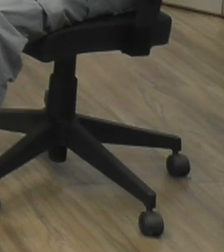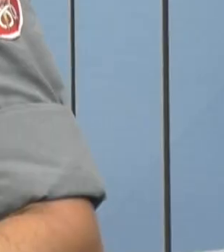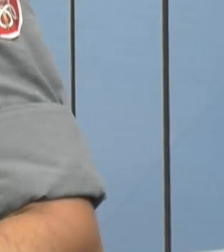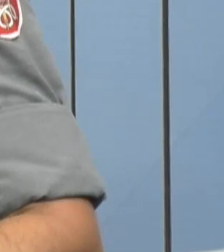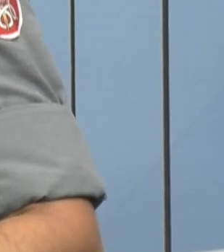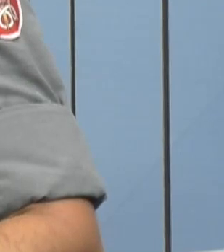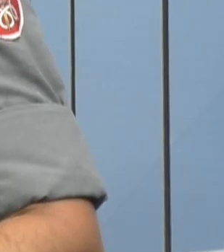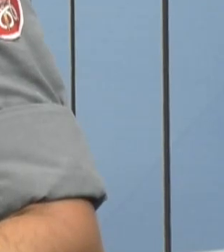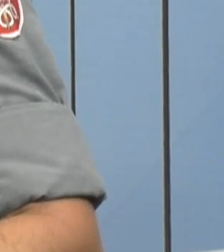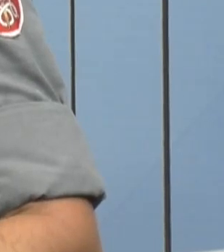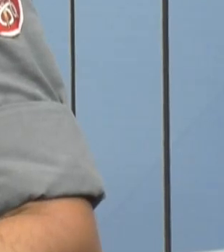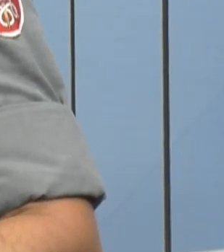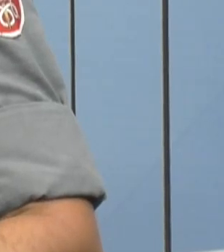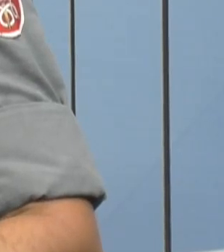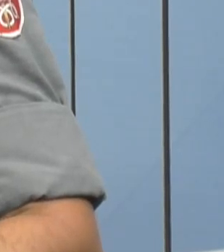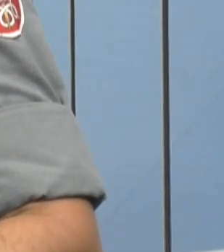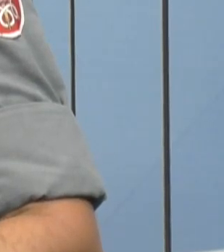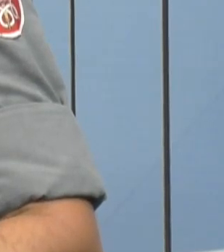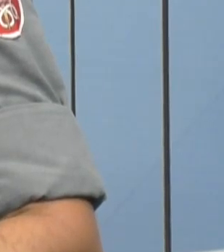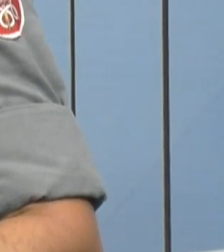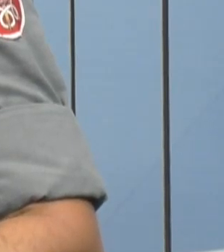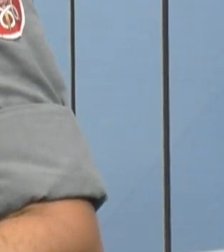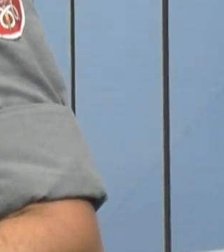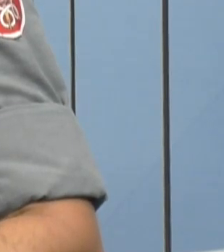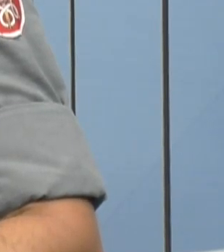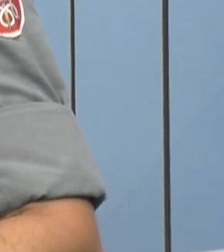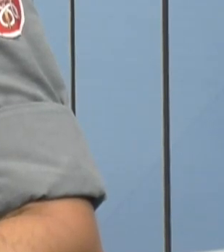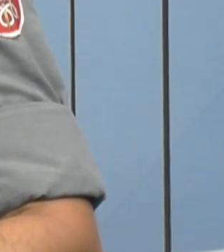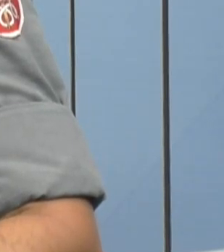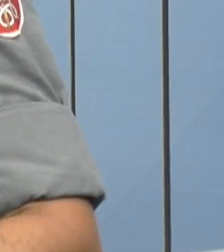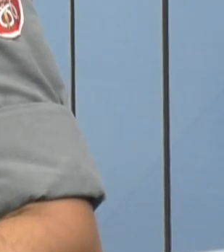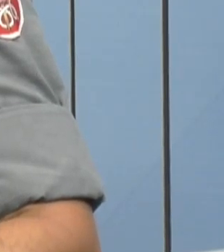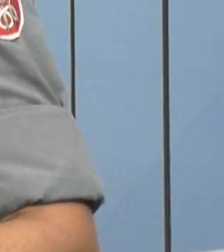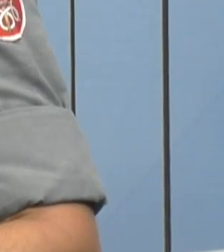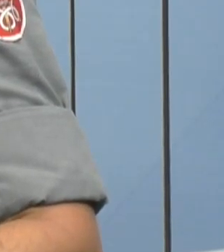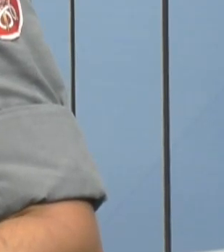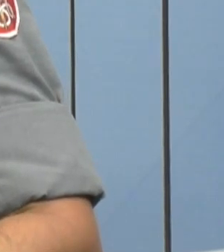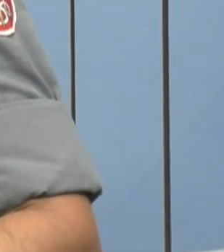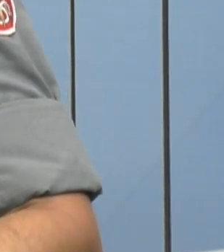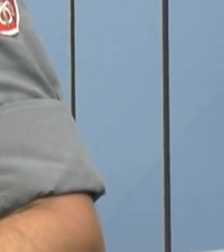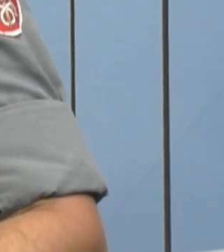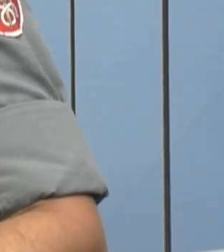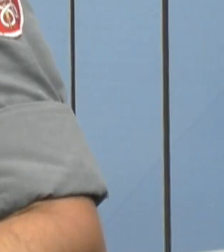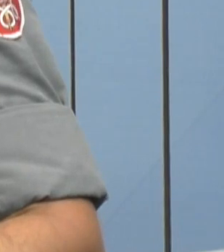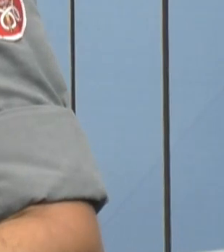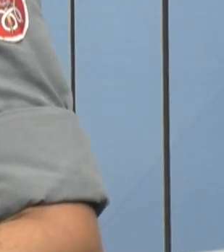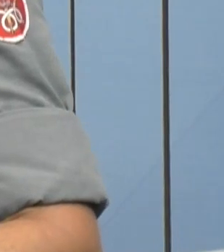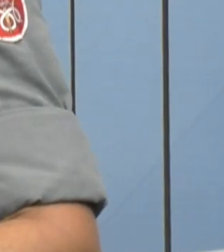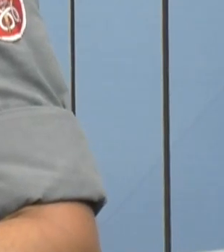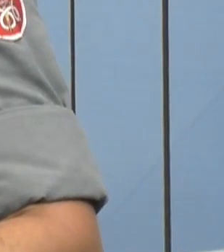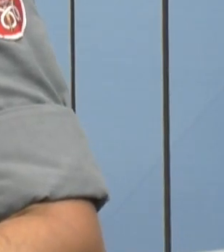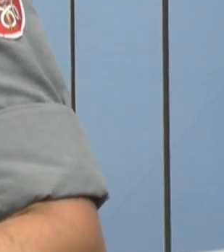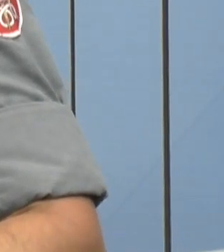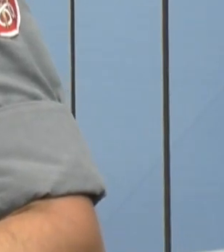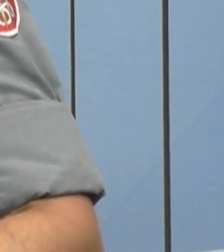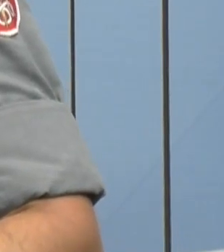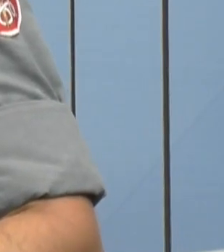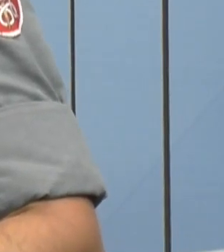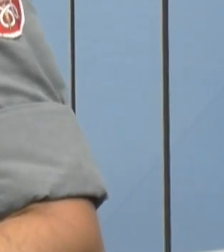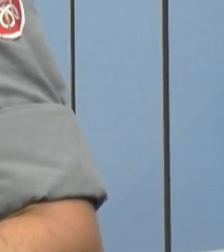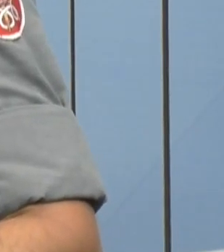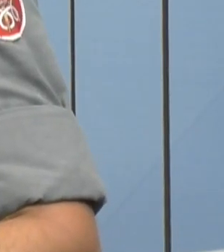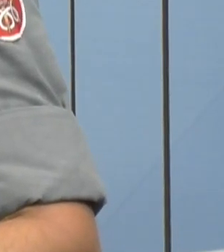recebe esse SMS então como você falou ela tem que parar e colocar na balança compensa